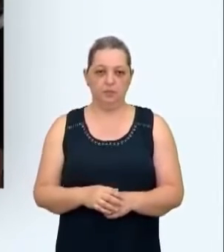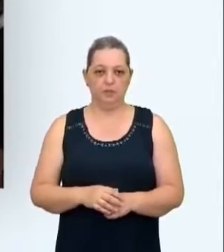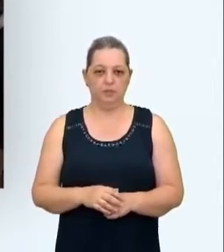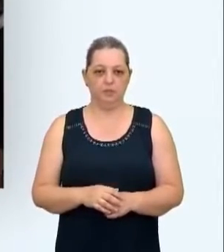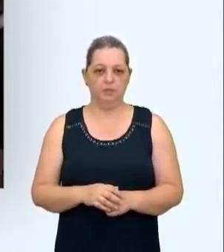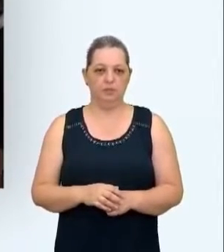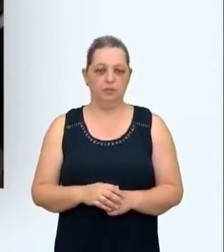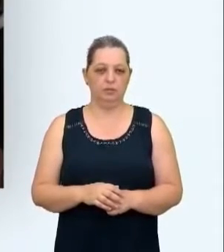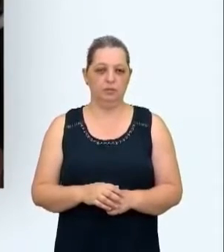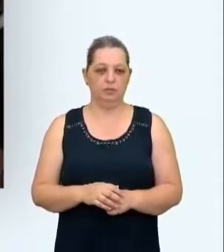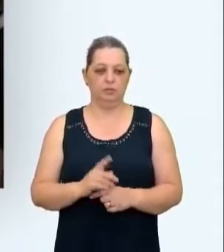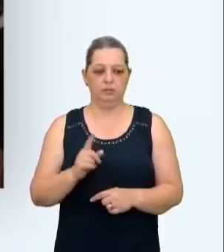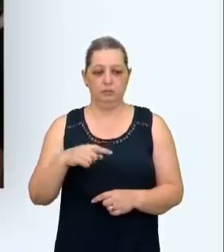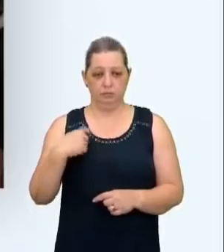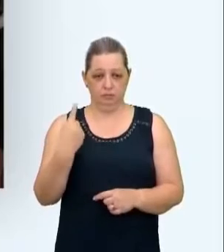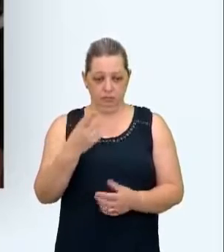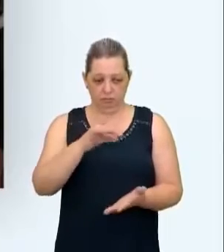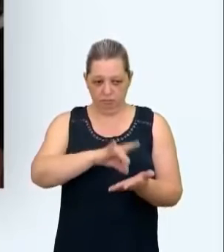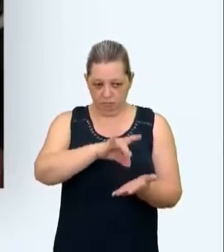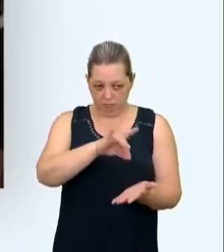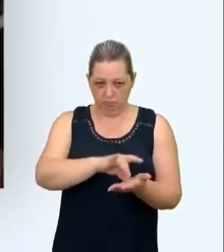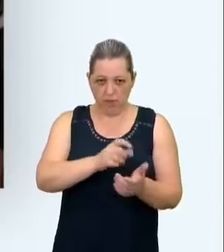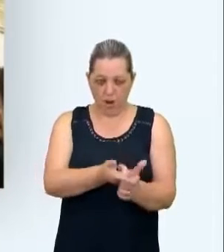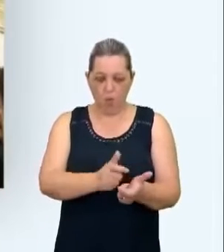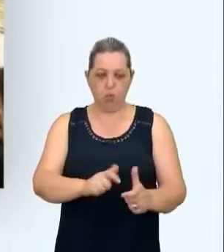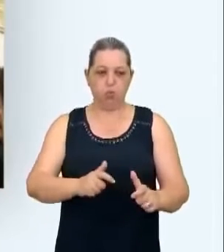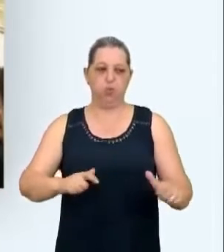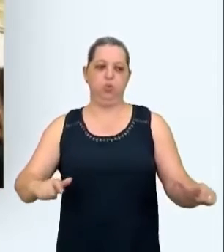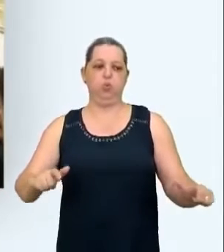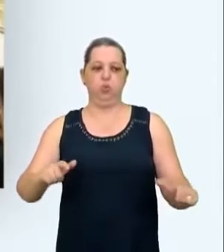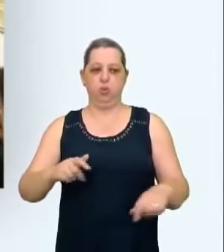O fato de sermos grandes nos torna mais fortes.